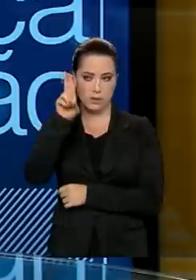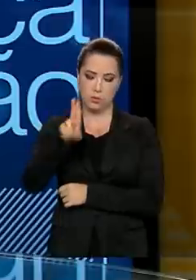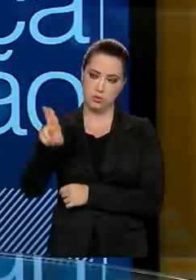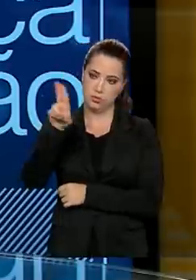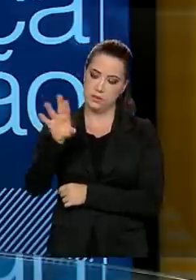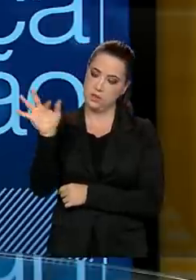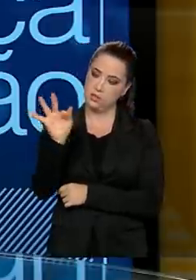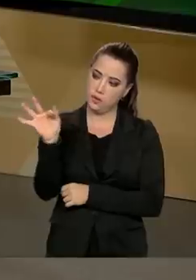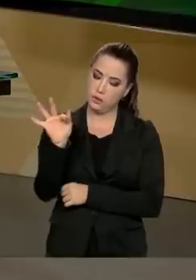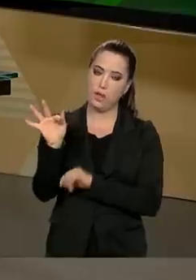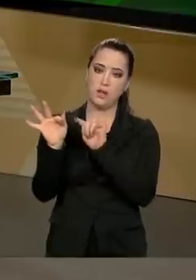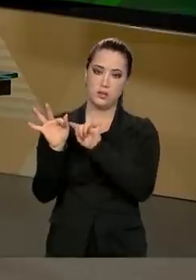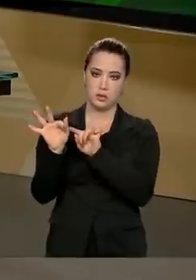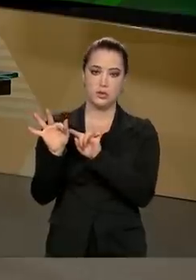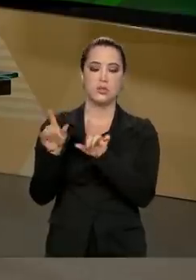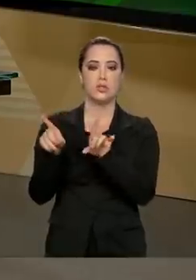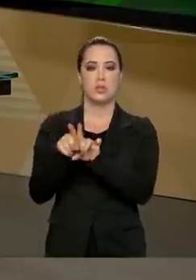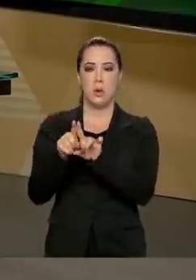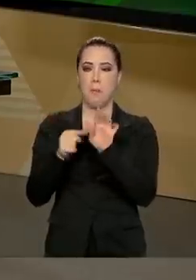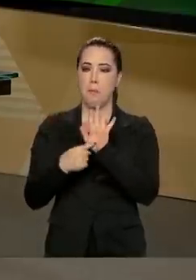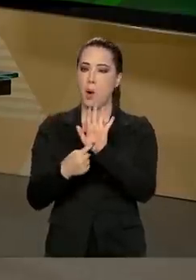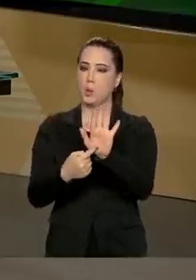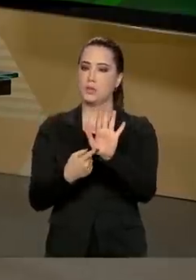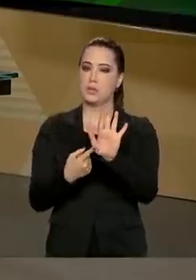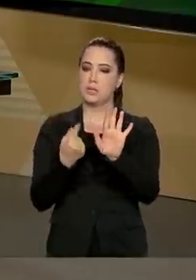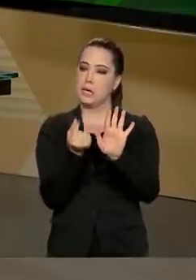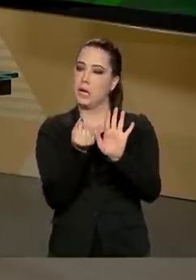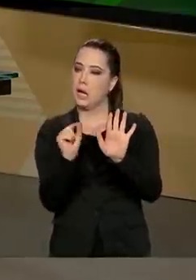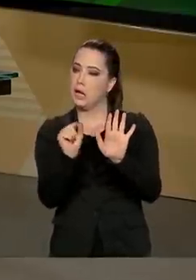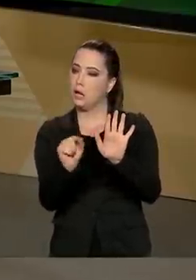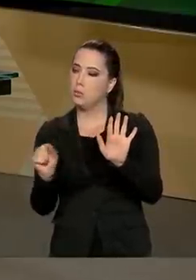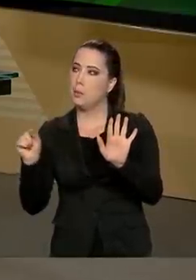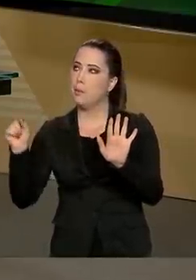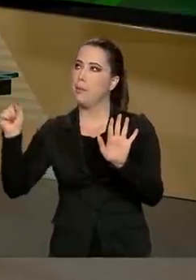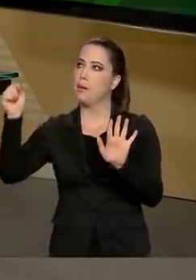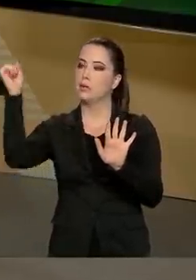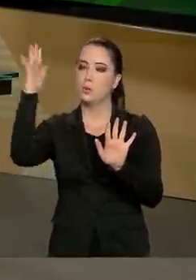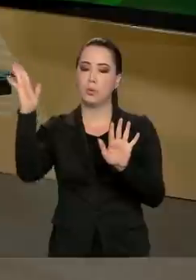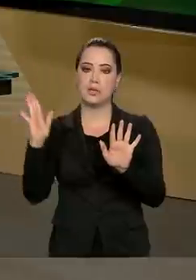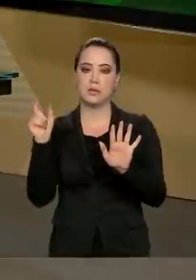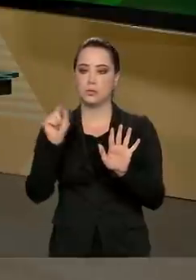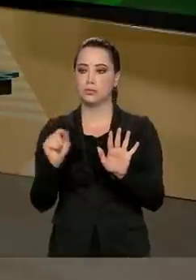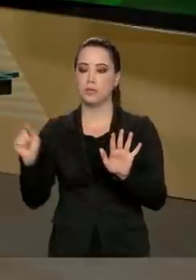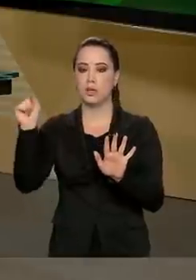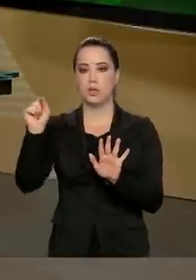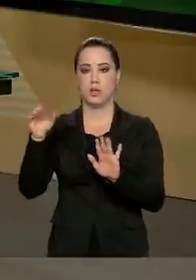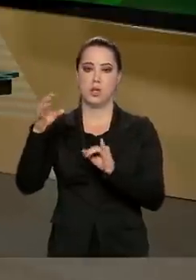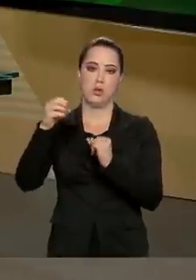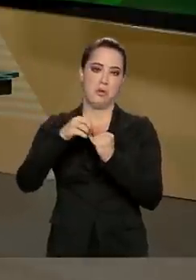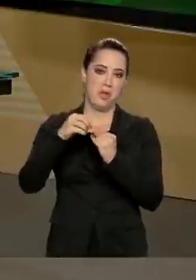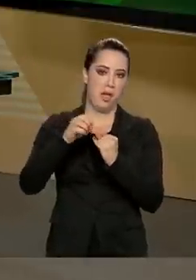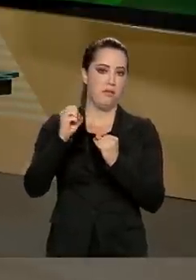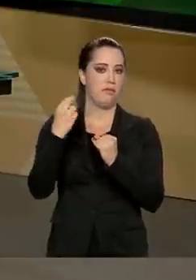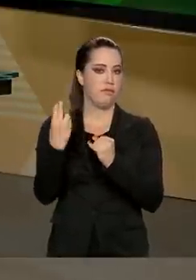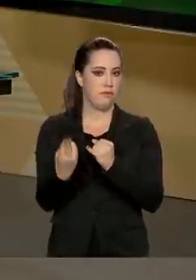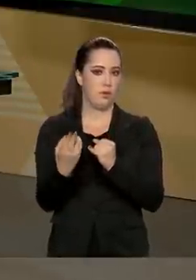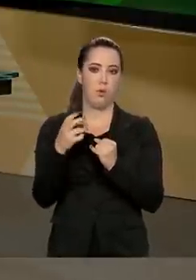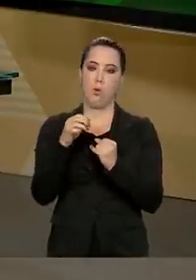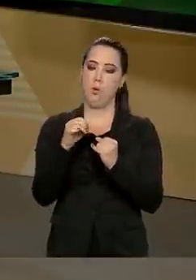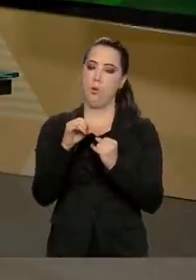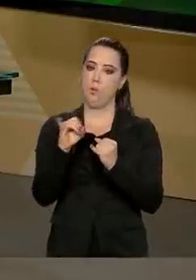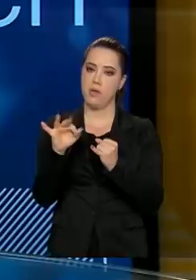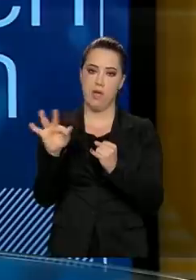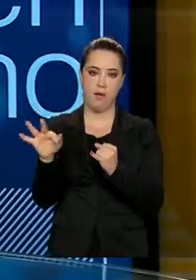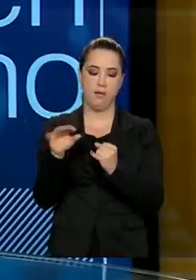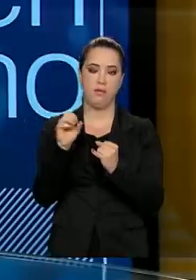do Brasil, onde mostra cada campus de cada universidade federal e de cada instituto federal espalhado nos 790